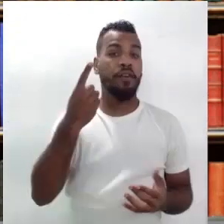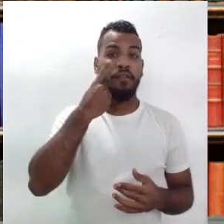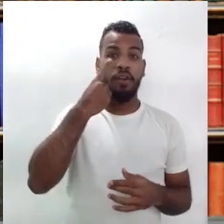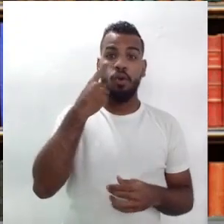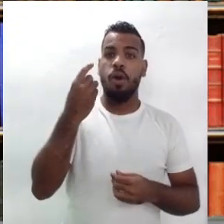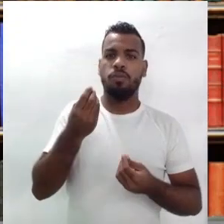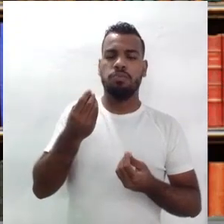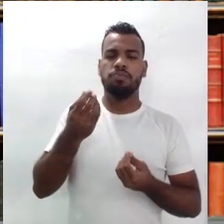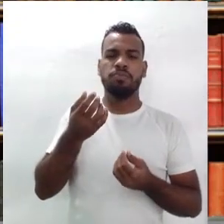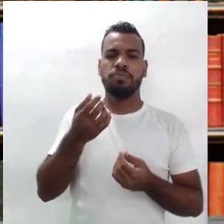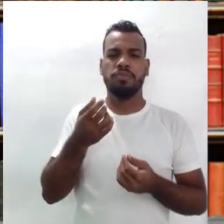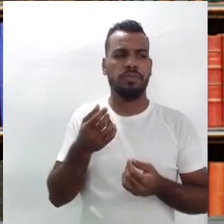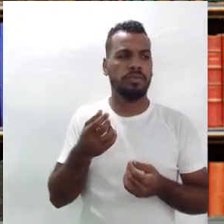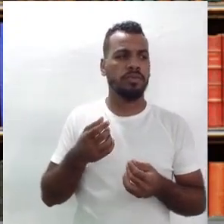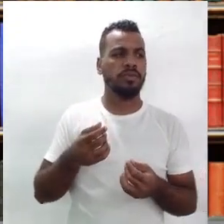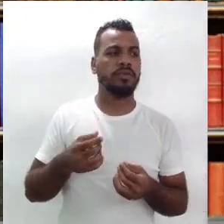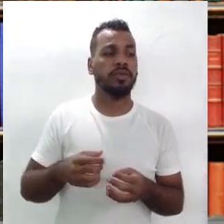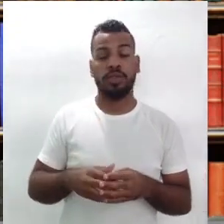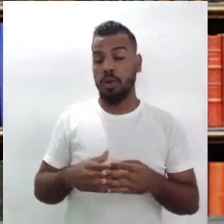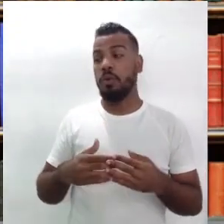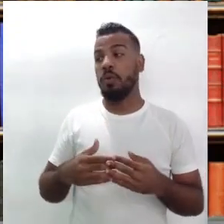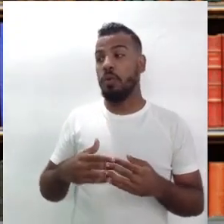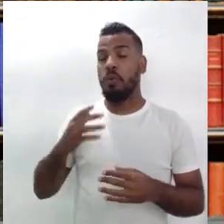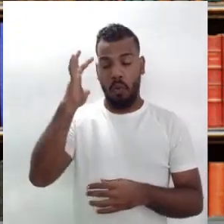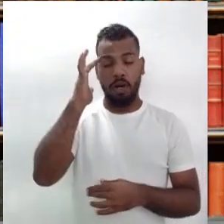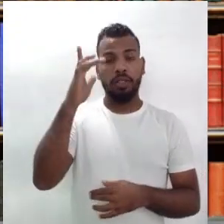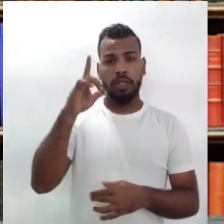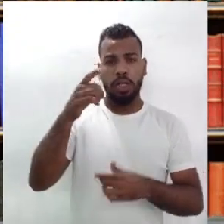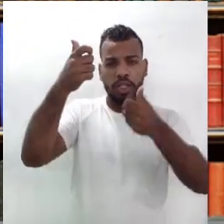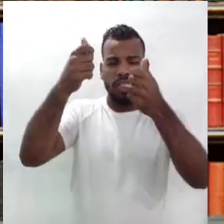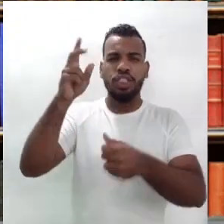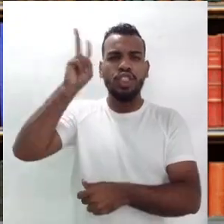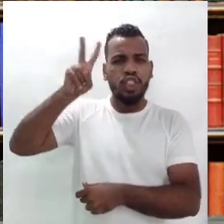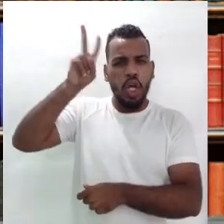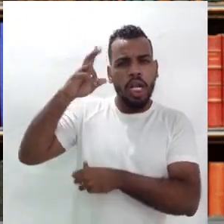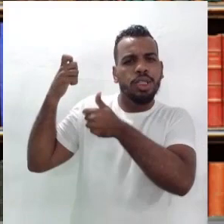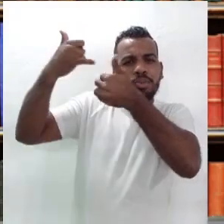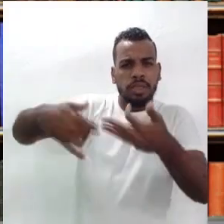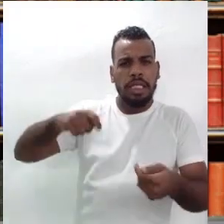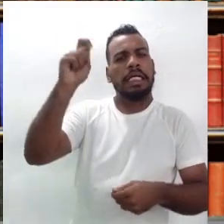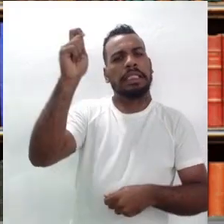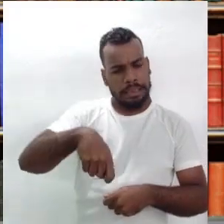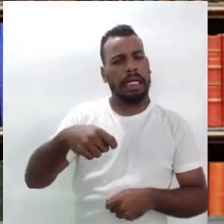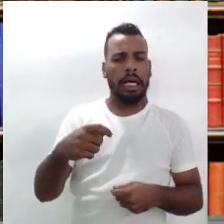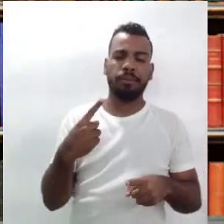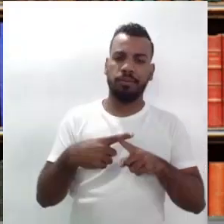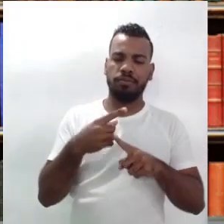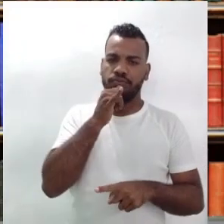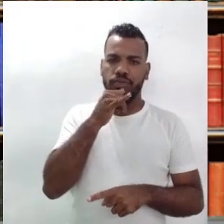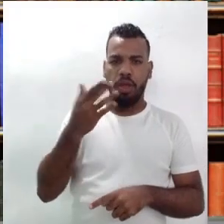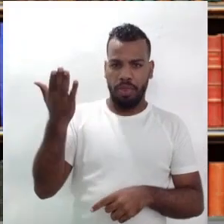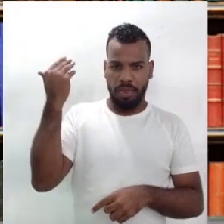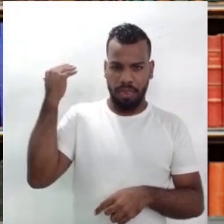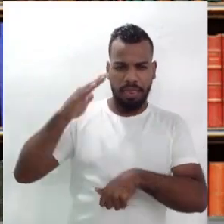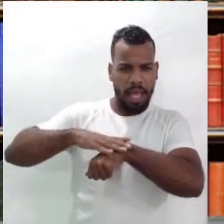fazer. E eu acho até que tem uma explicação histórica para isso, que é muito simples. Nós fomos, por algum tempo,